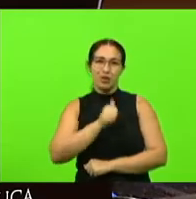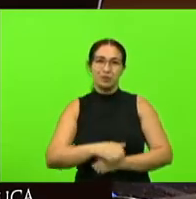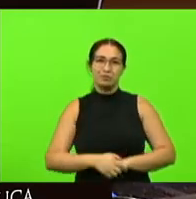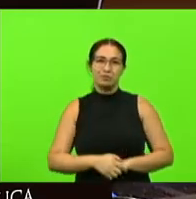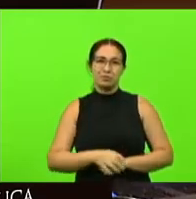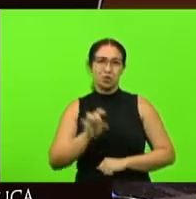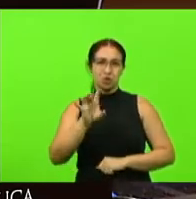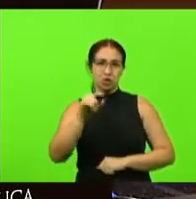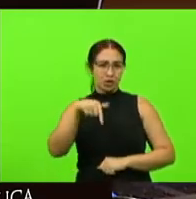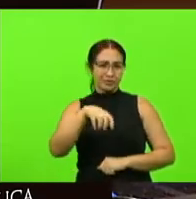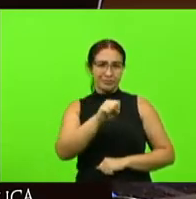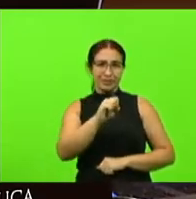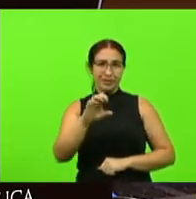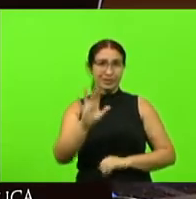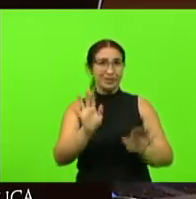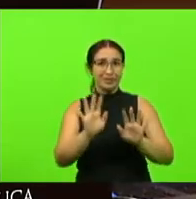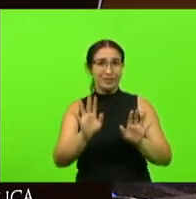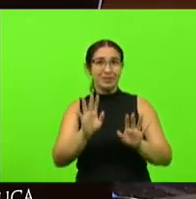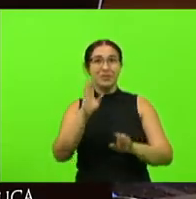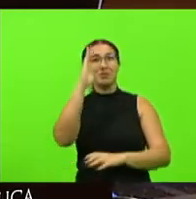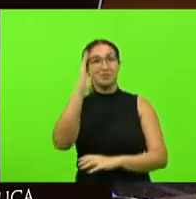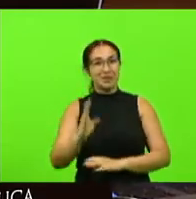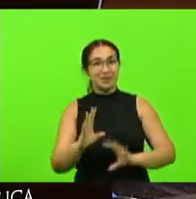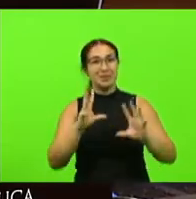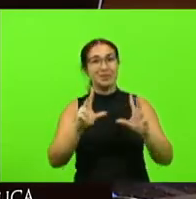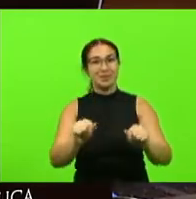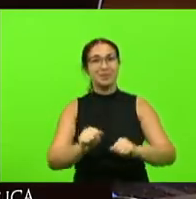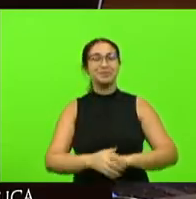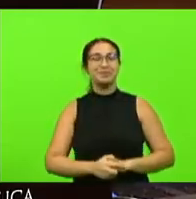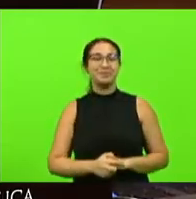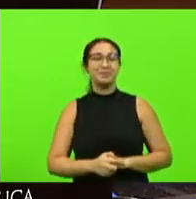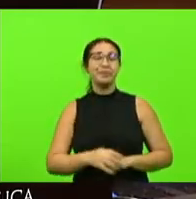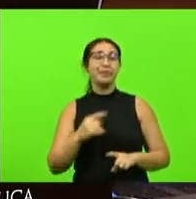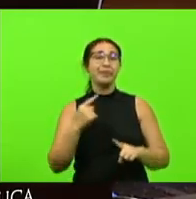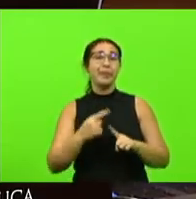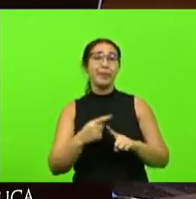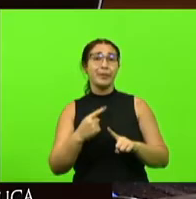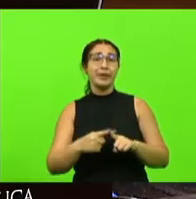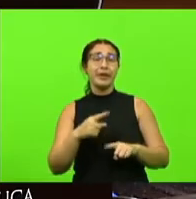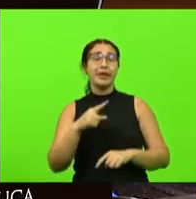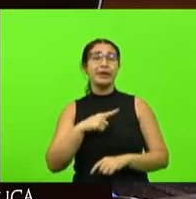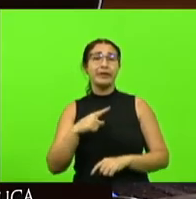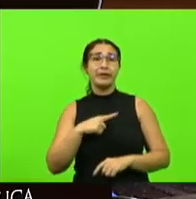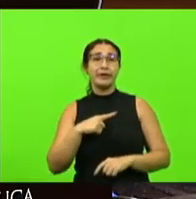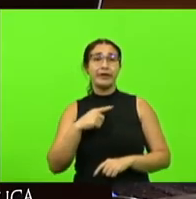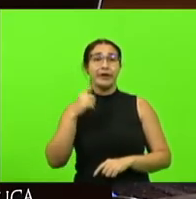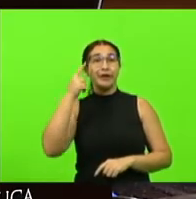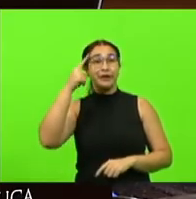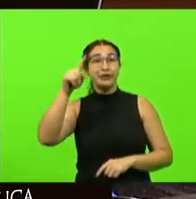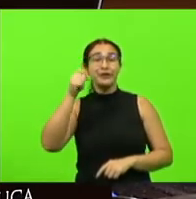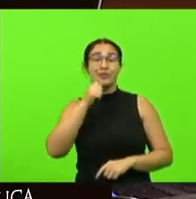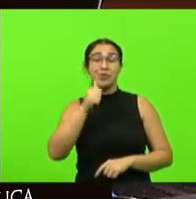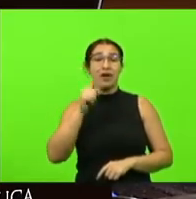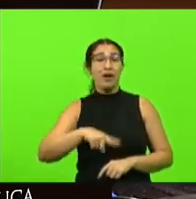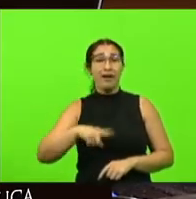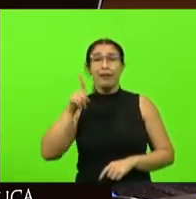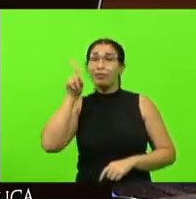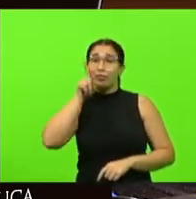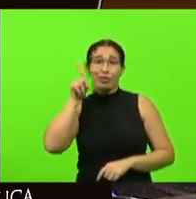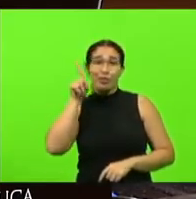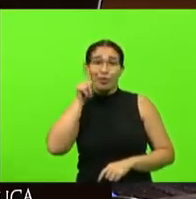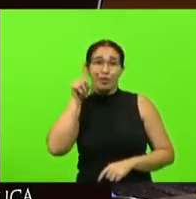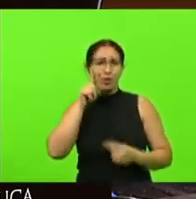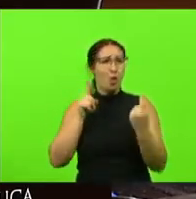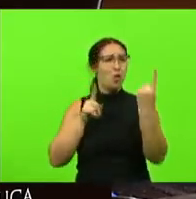só de Santa Catarina do Brasil também certo porque também tem uma coisa dia da mulher é todo dia né dia da mulher é todo dia